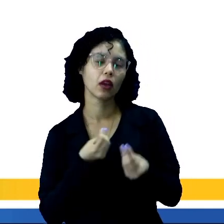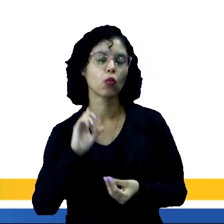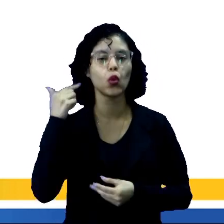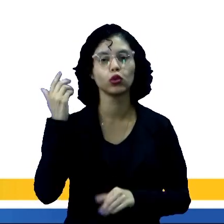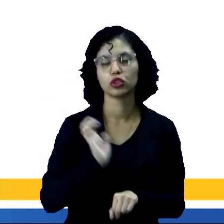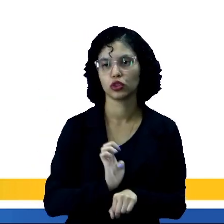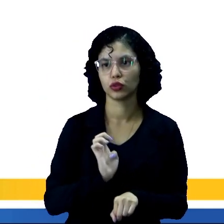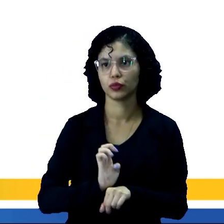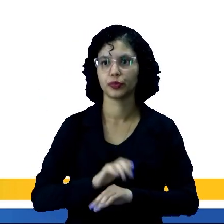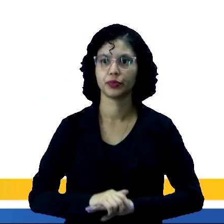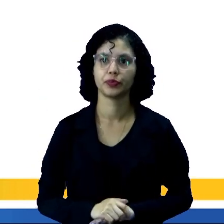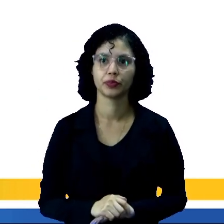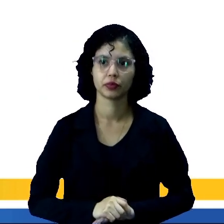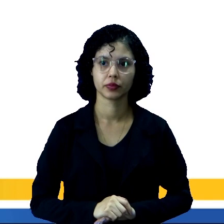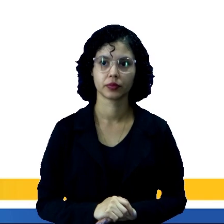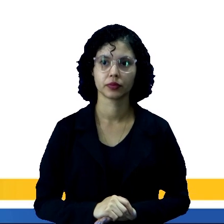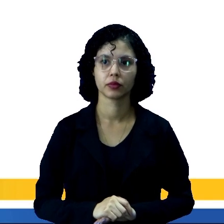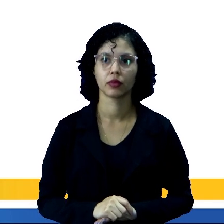estados.